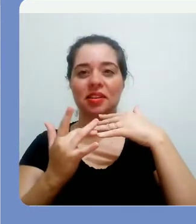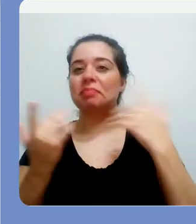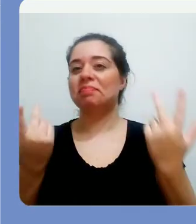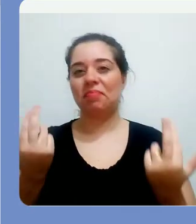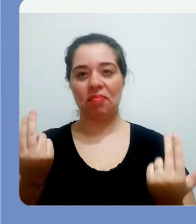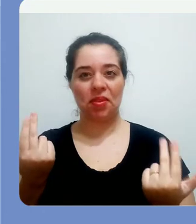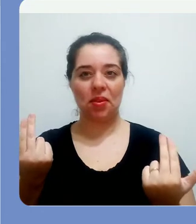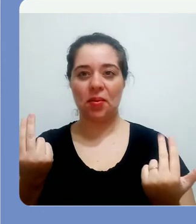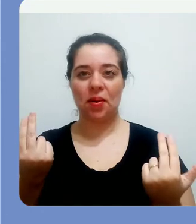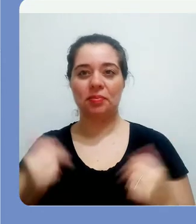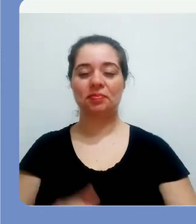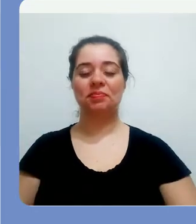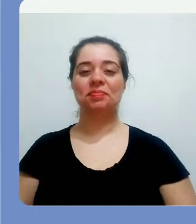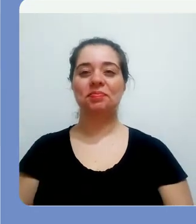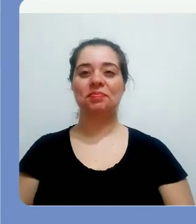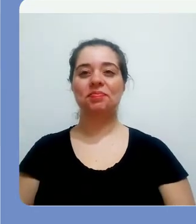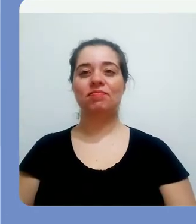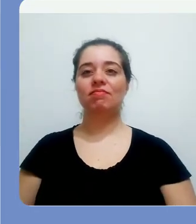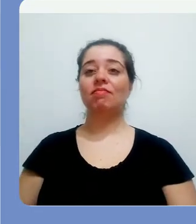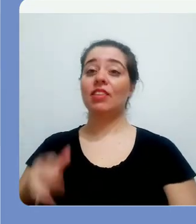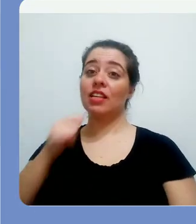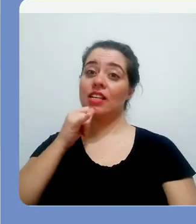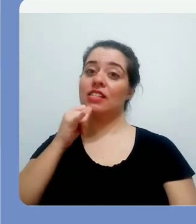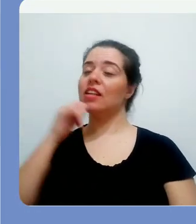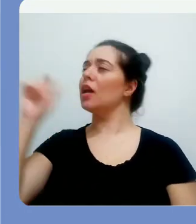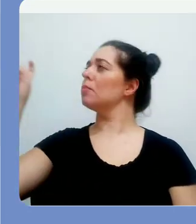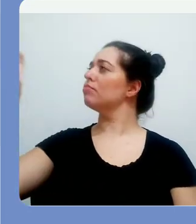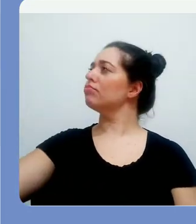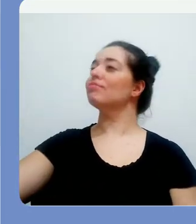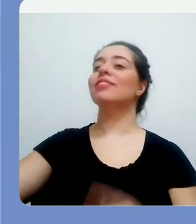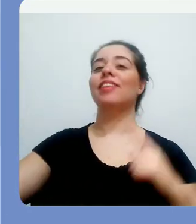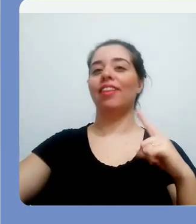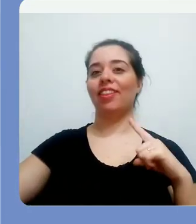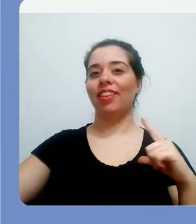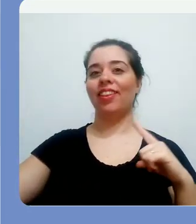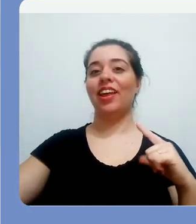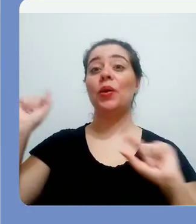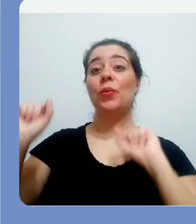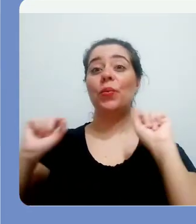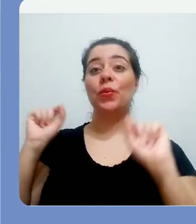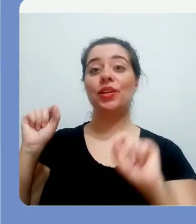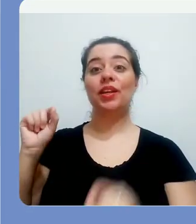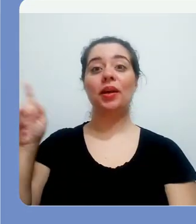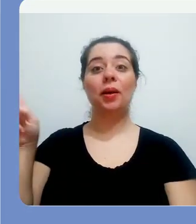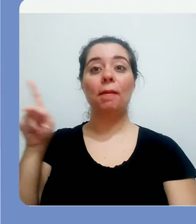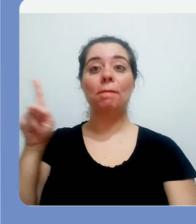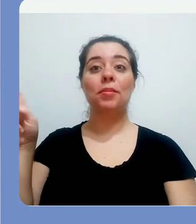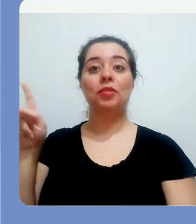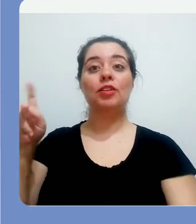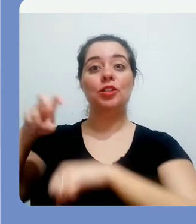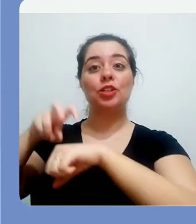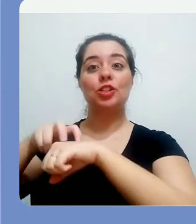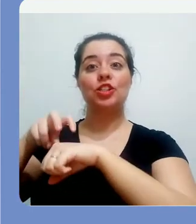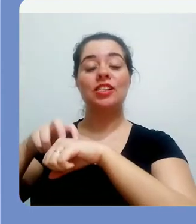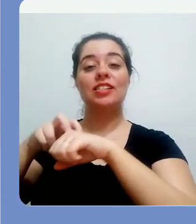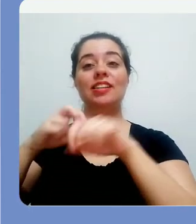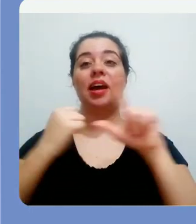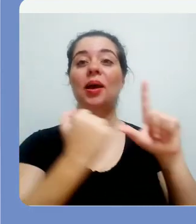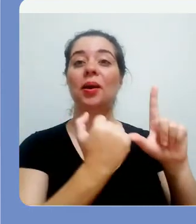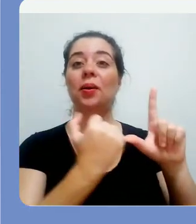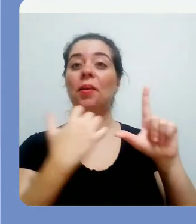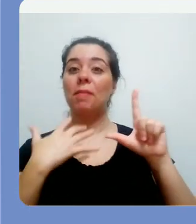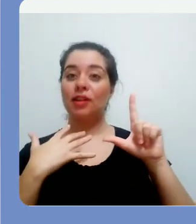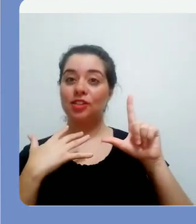notificação de uma rede social. Então aqui eu tenho, por exemplo, uma notificação de uma pasta que foi compartilhada comigo pelo